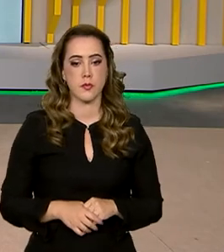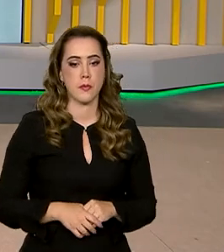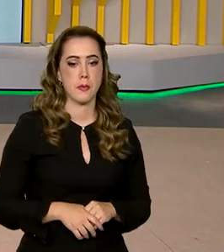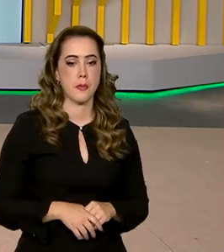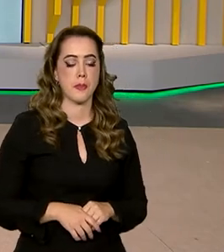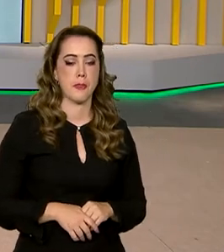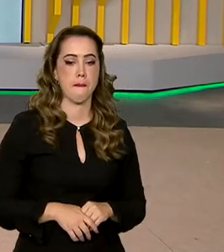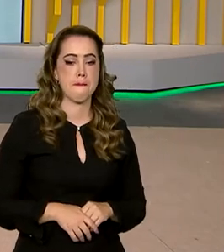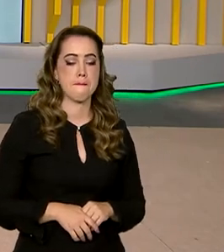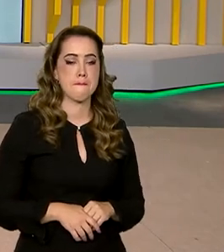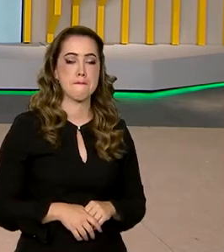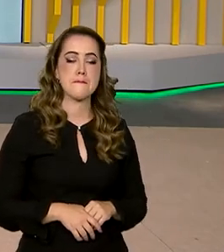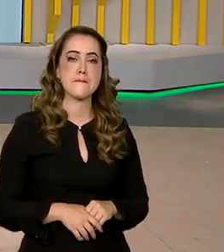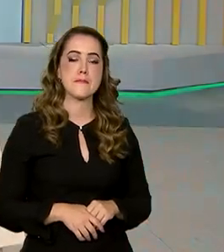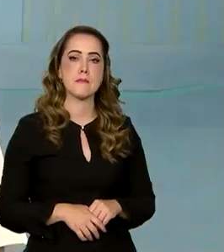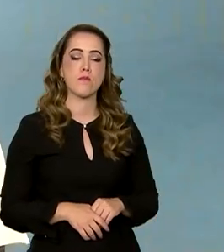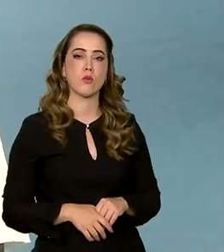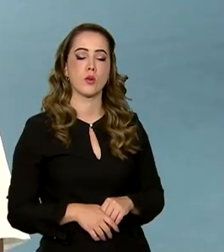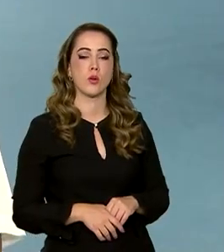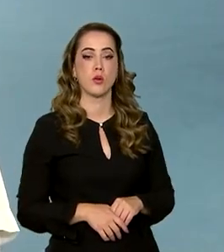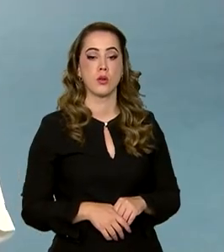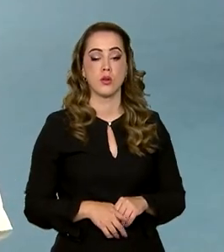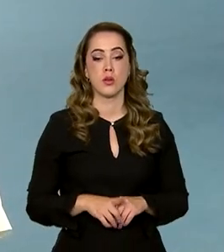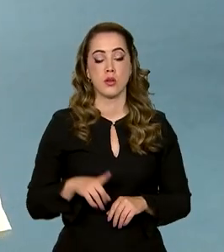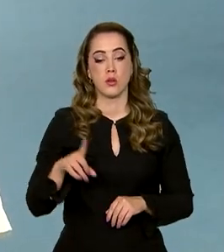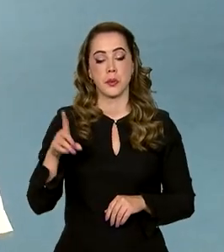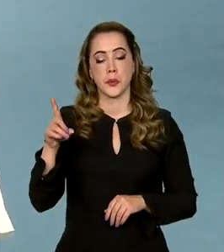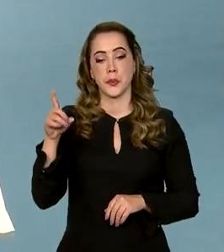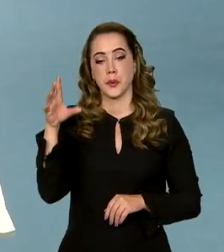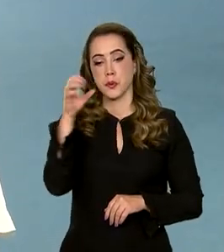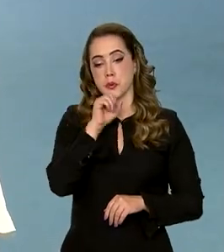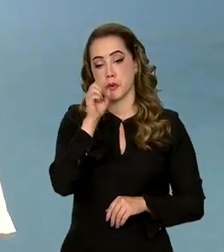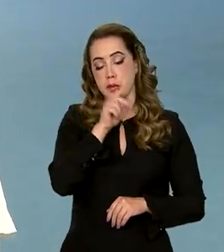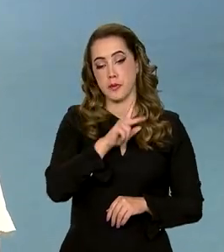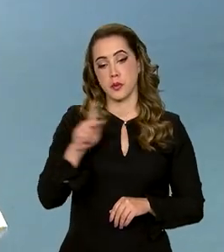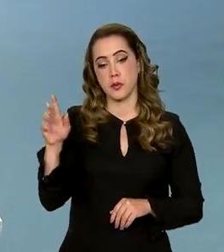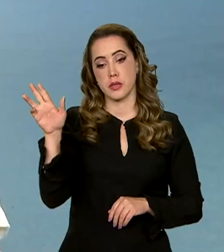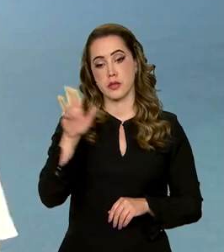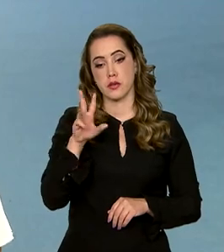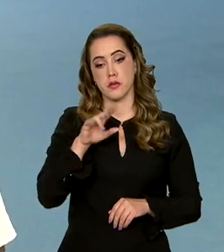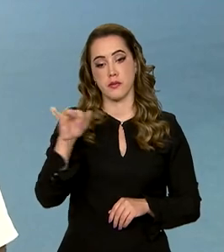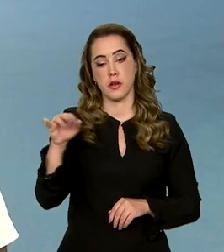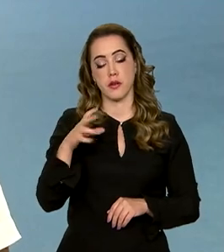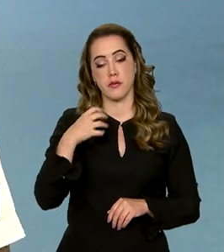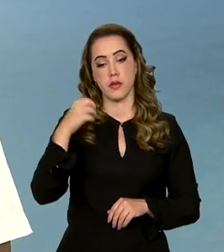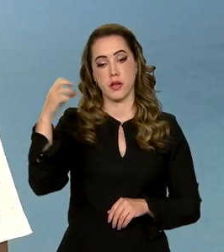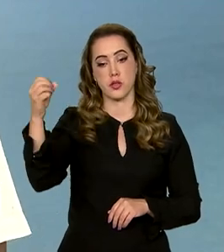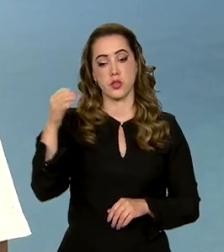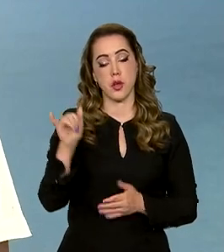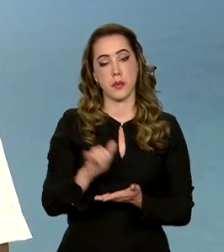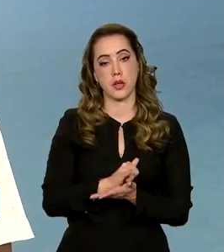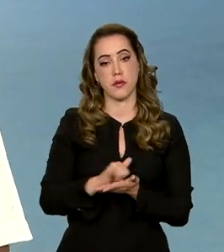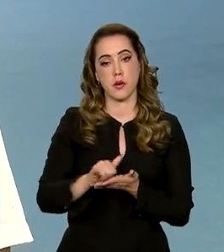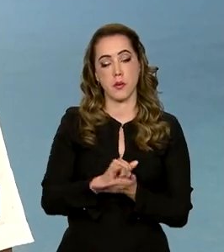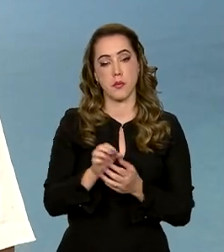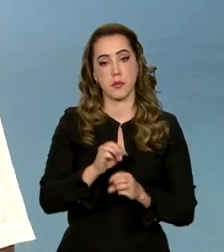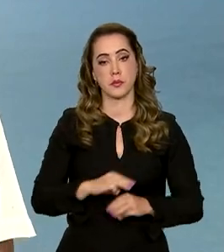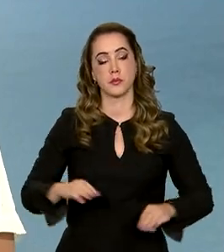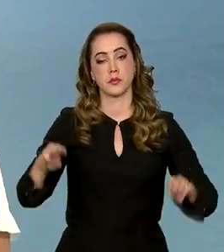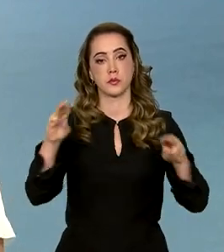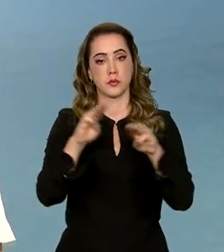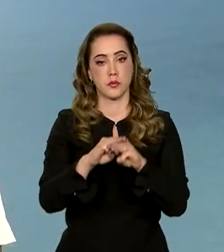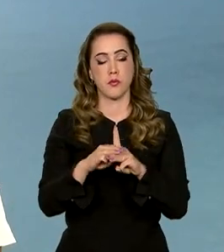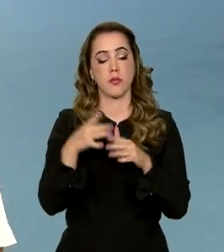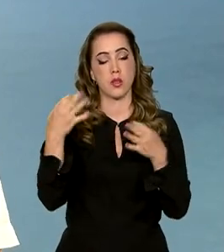Exatamente. Ainda no sábado, o presidente Lula deve embarcar para Nova Iorque, nos Estados Unidos, para participar da Assembleia Geral da ONU